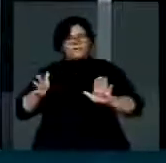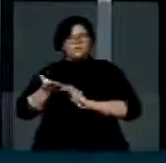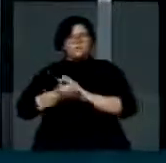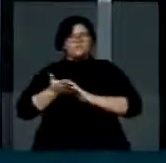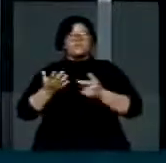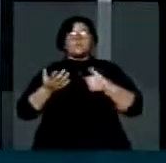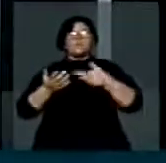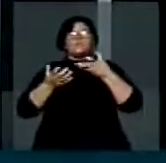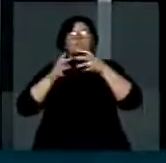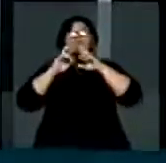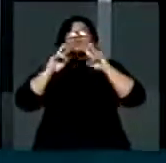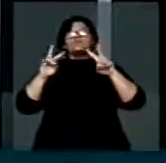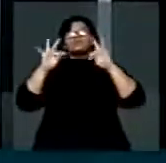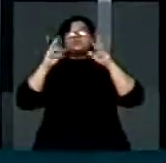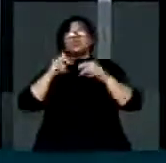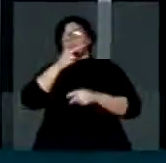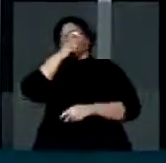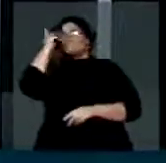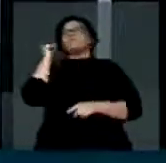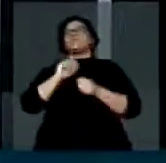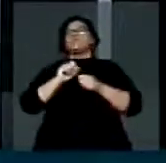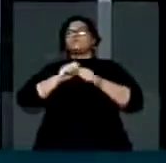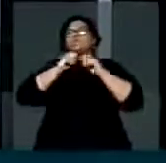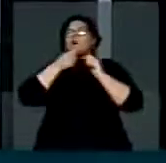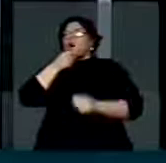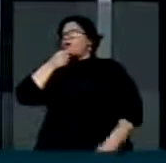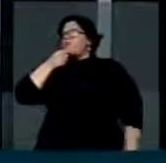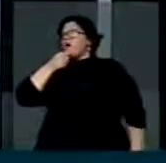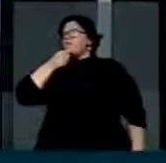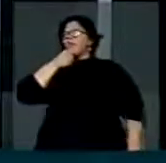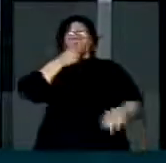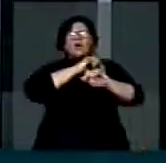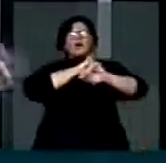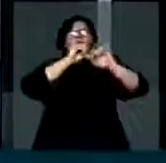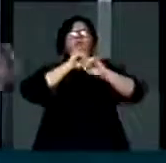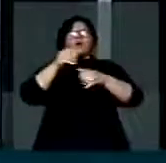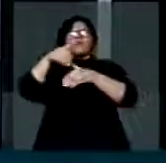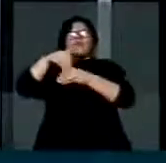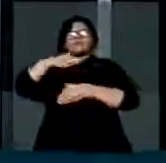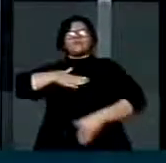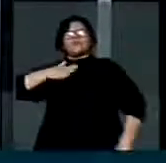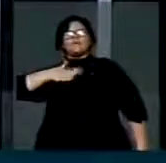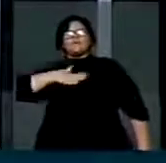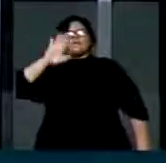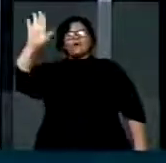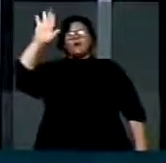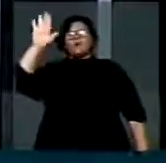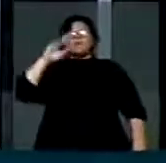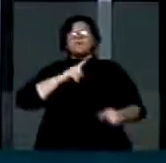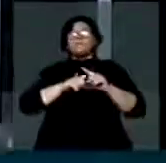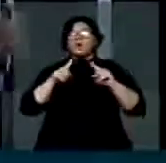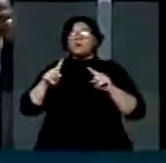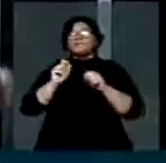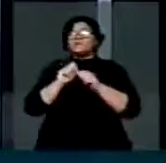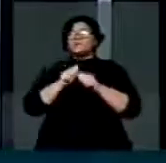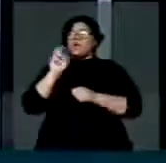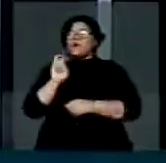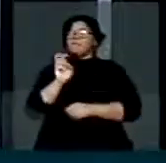mundo fazendo campanha a pé, no chinelo, que aí eu quero ver um parlamento mais equilibrado em nosso país. Obrigado, Sr.